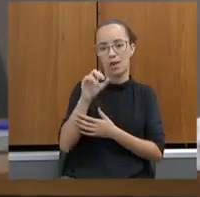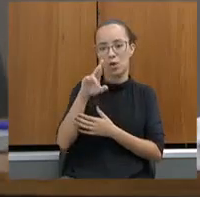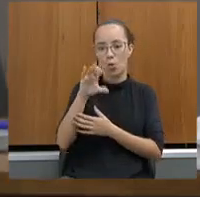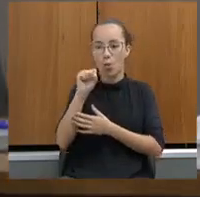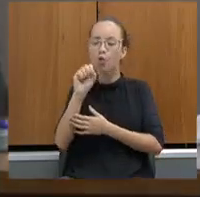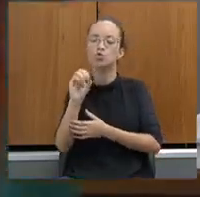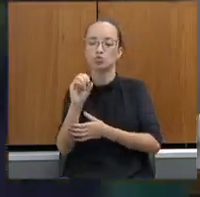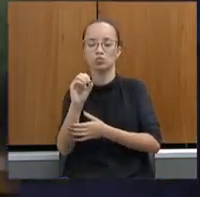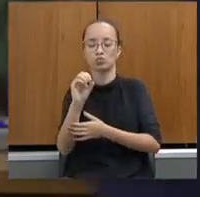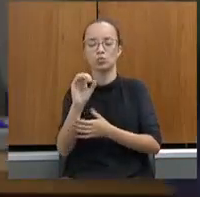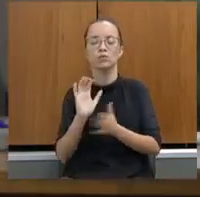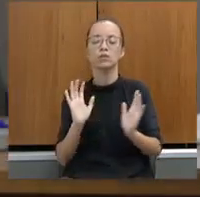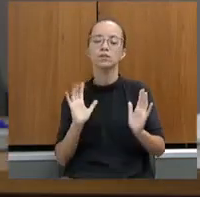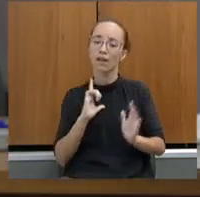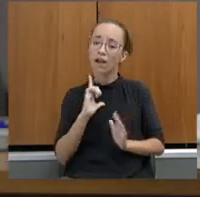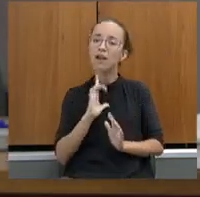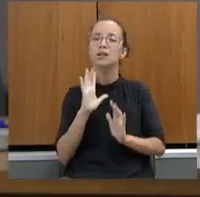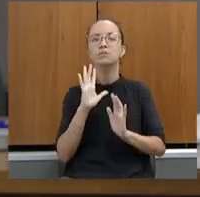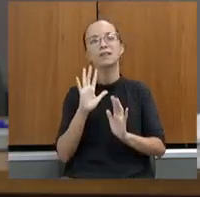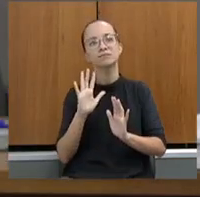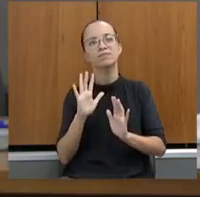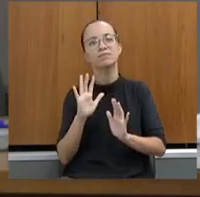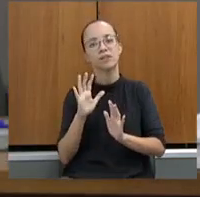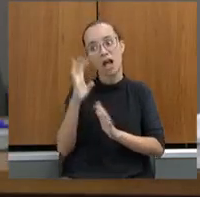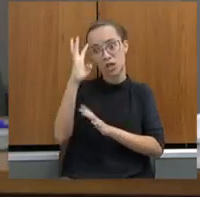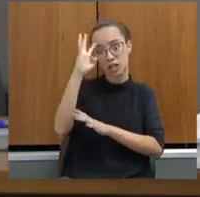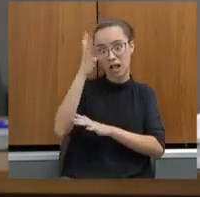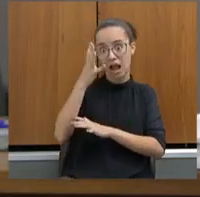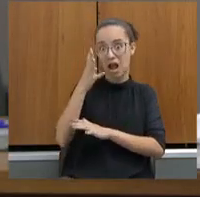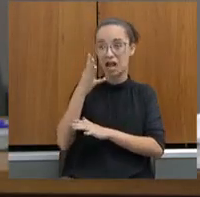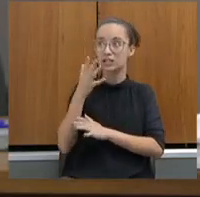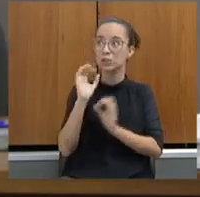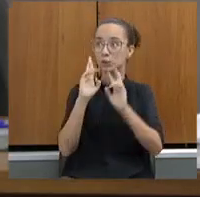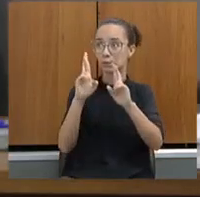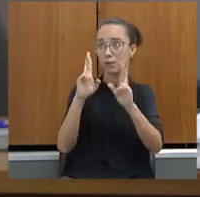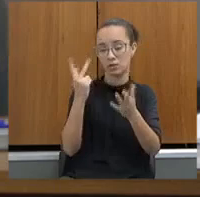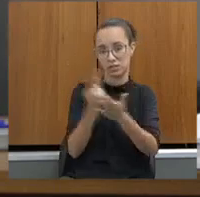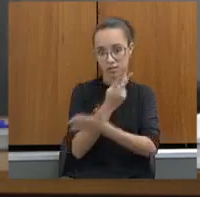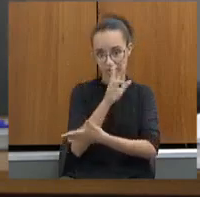a justiça aqui do Estado e deve, essa solução deve acontecer em breve, se Deus quiser.